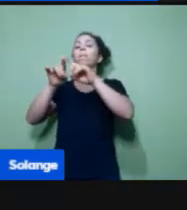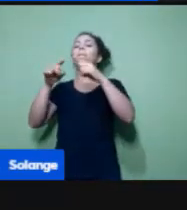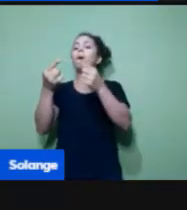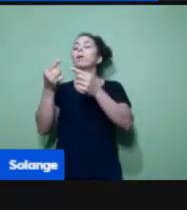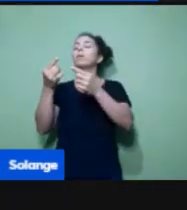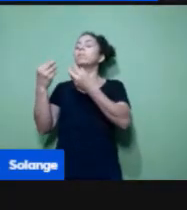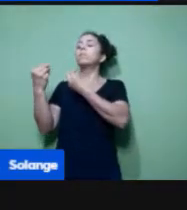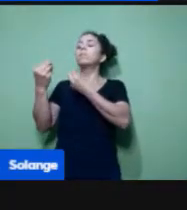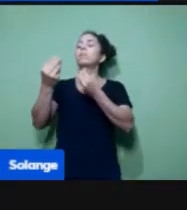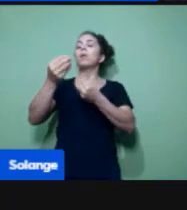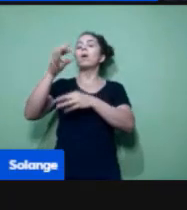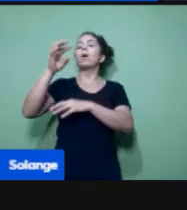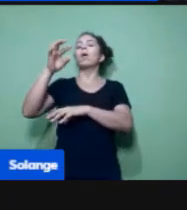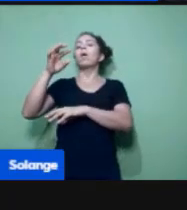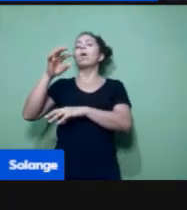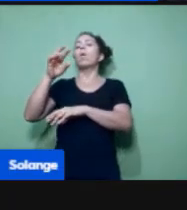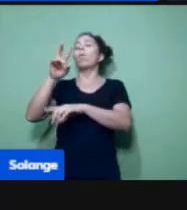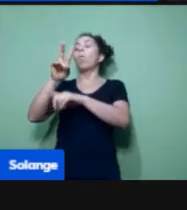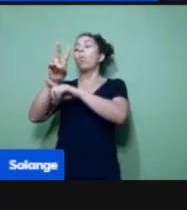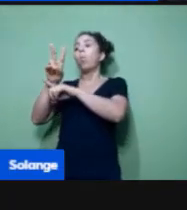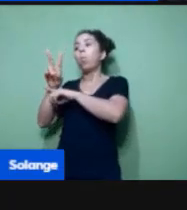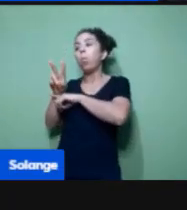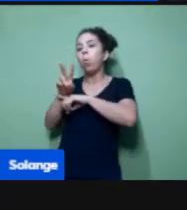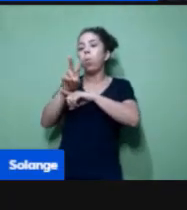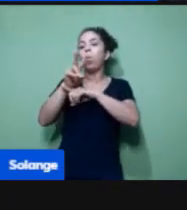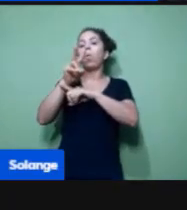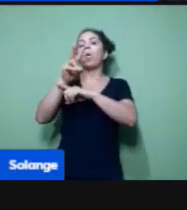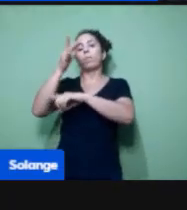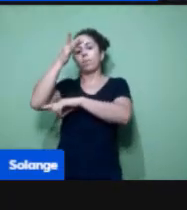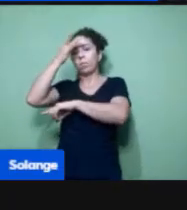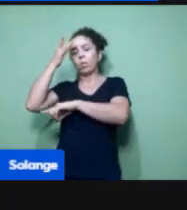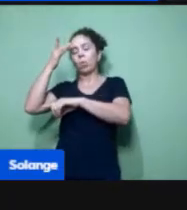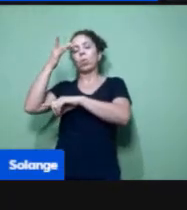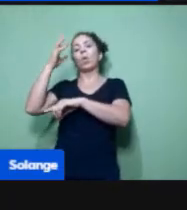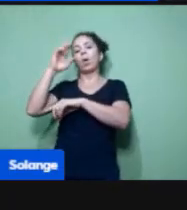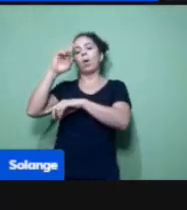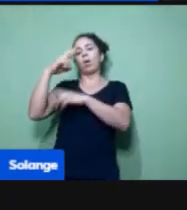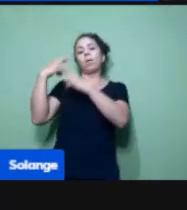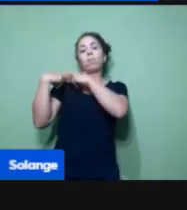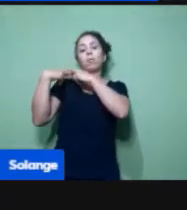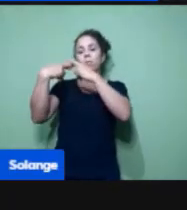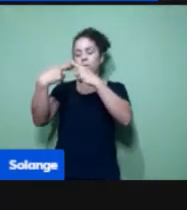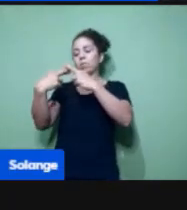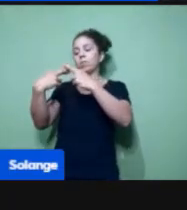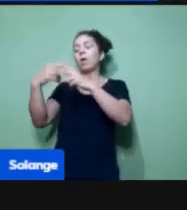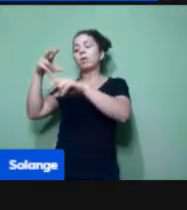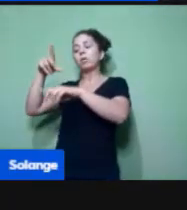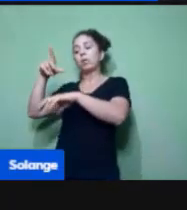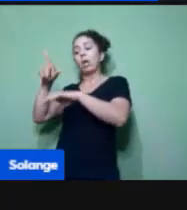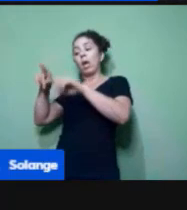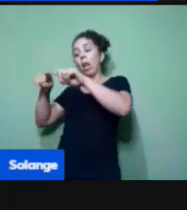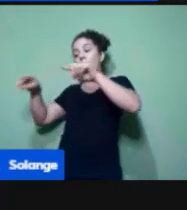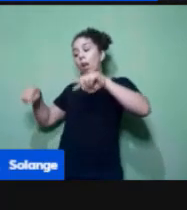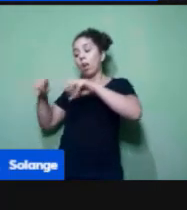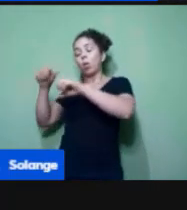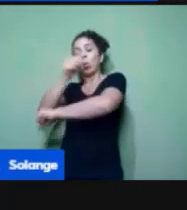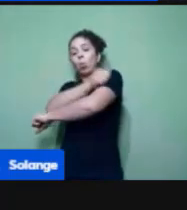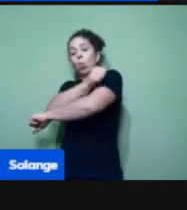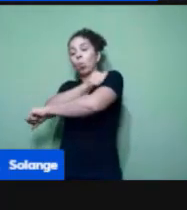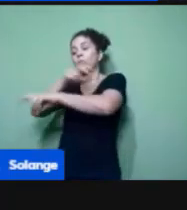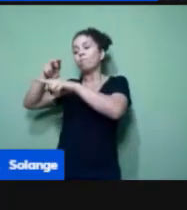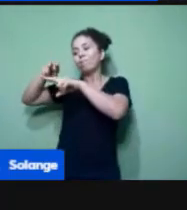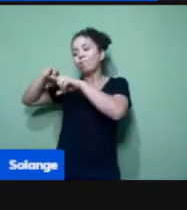esse monitor também, esse aluno sentado, para que ele fique quietinho, esperando o outro professor, tá? Para evitar esse contato físico.